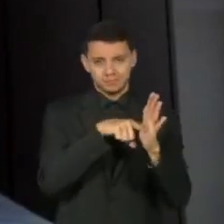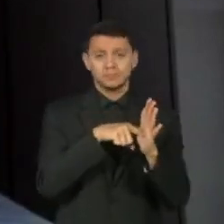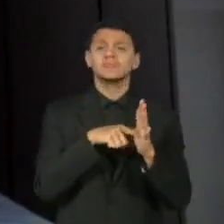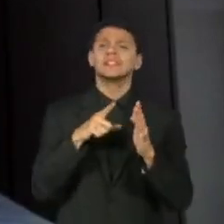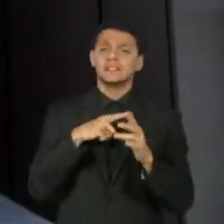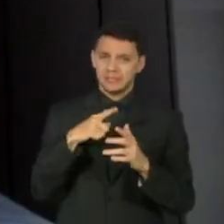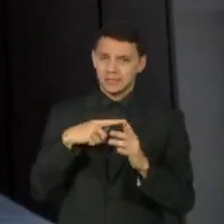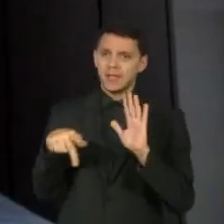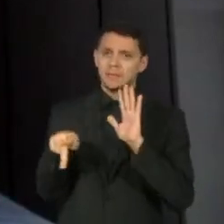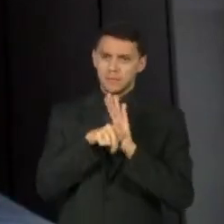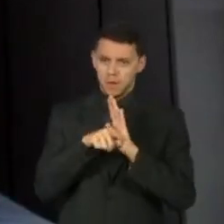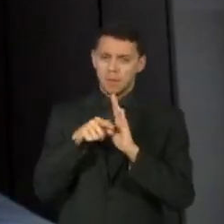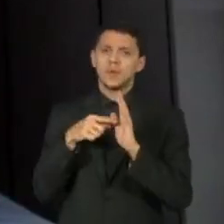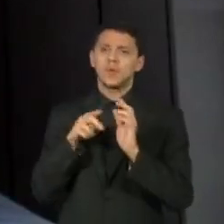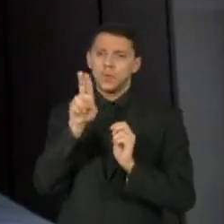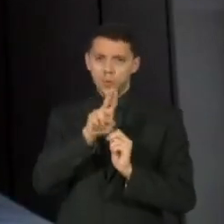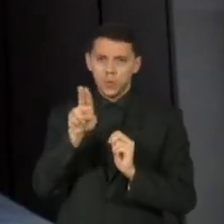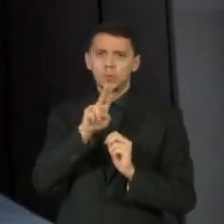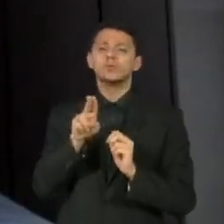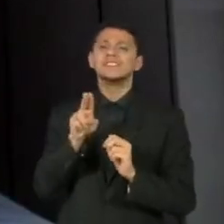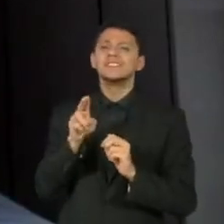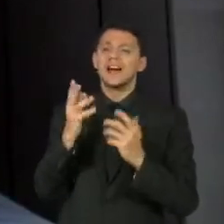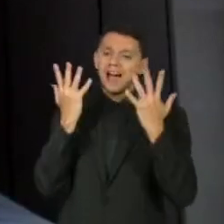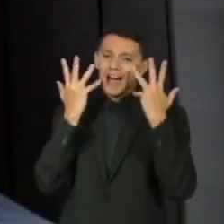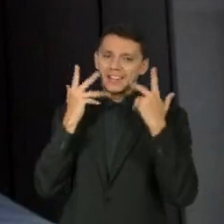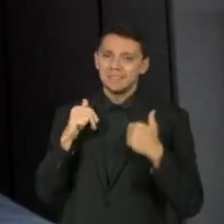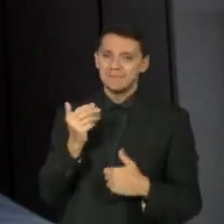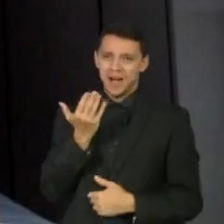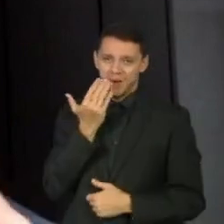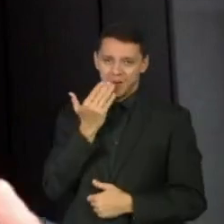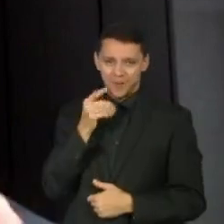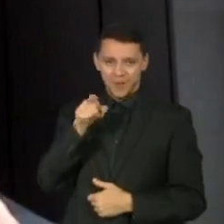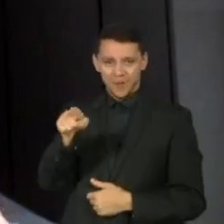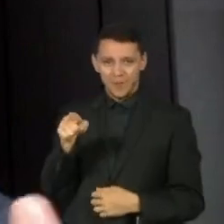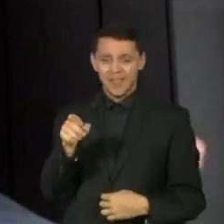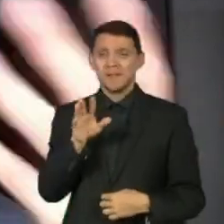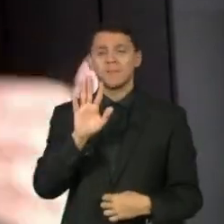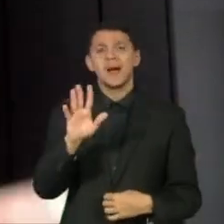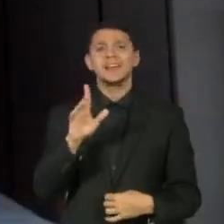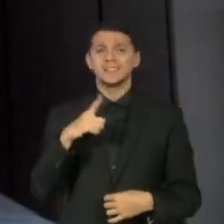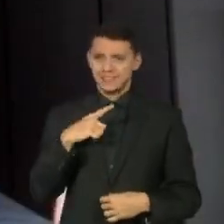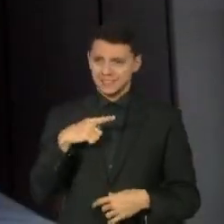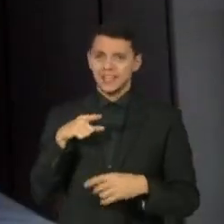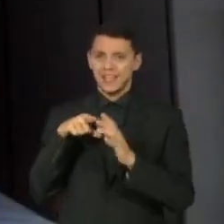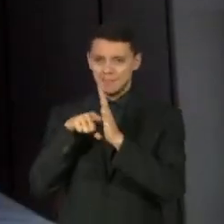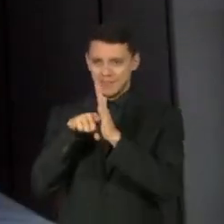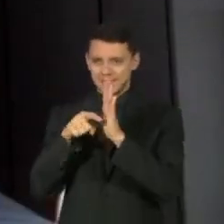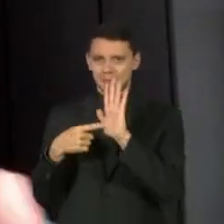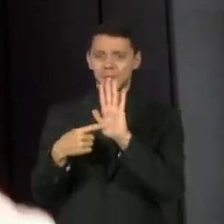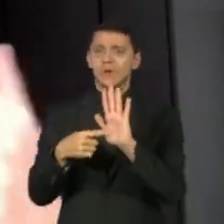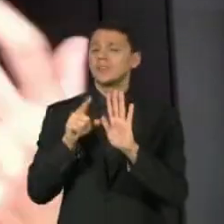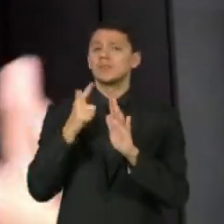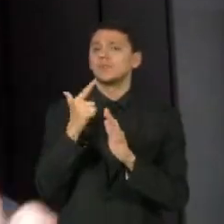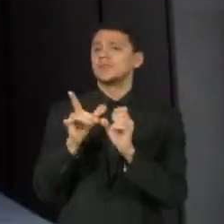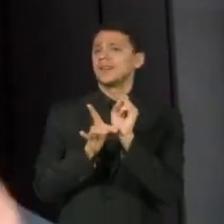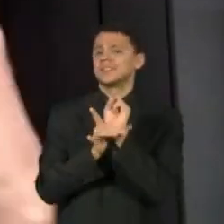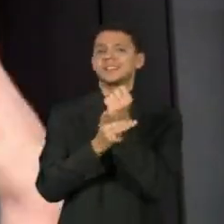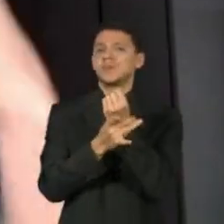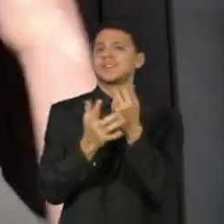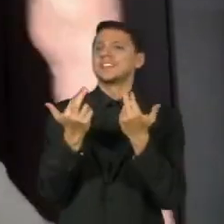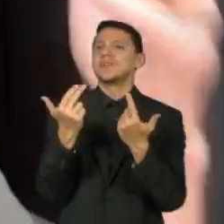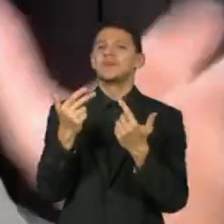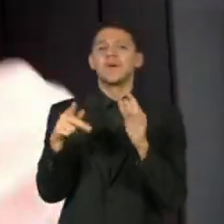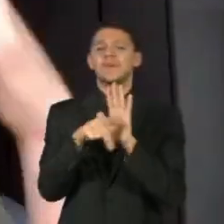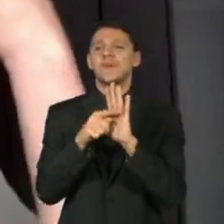estão trazendo para a gente é que esses aditivos, eles não são tão seguros quanto sempre foi vendido. Então, se estuda